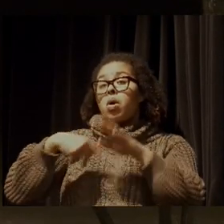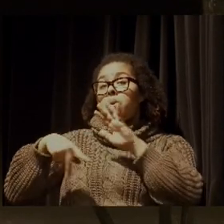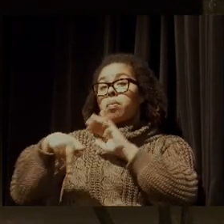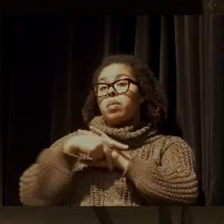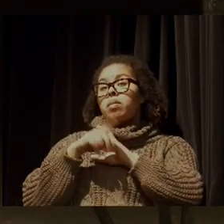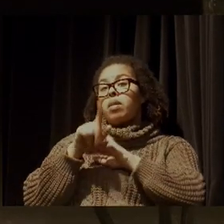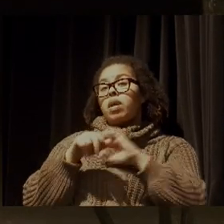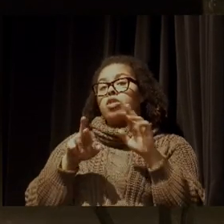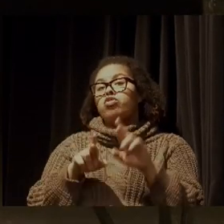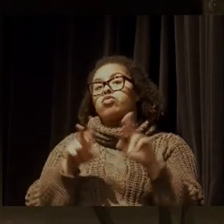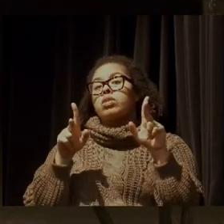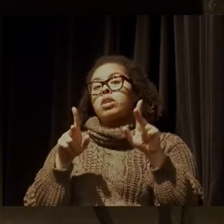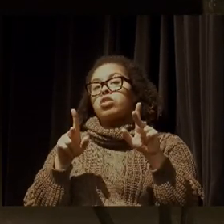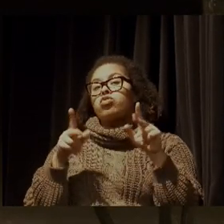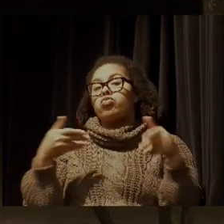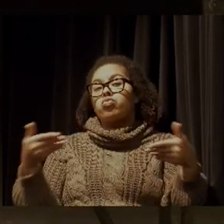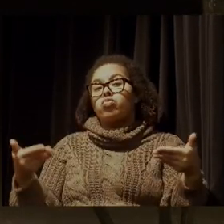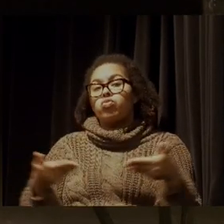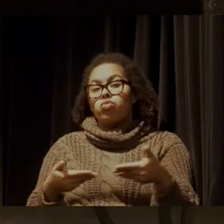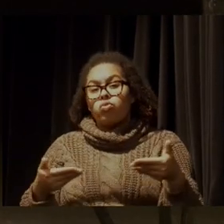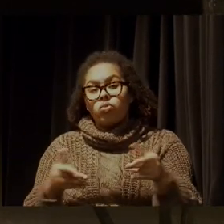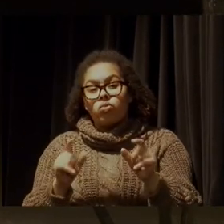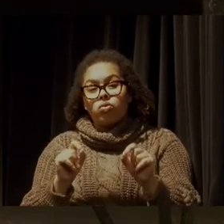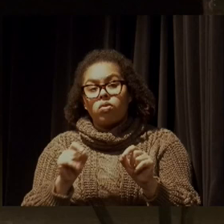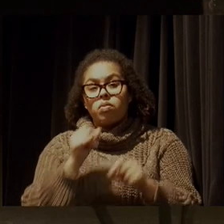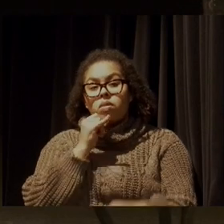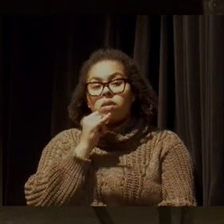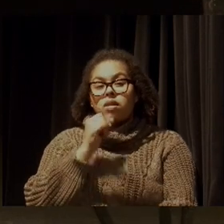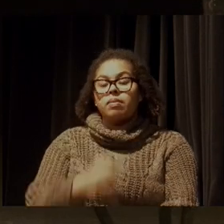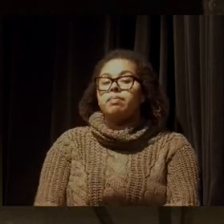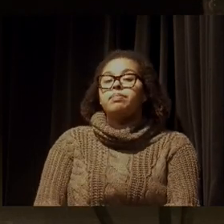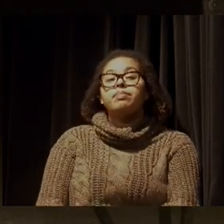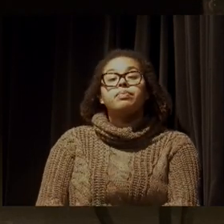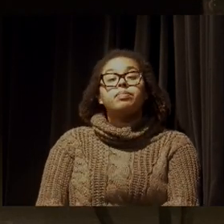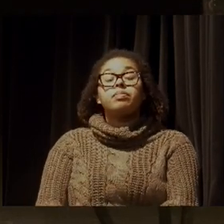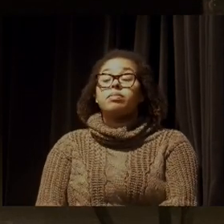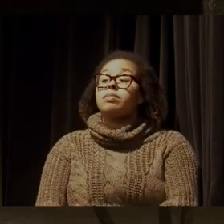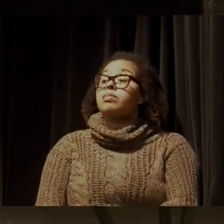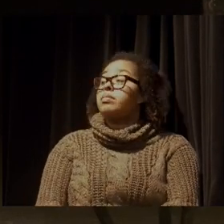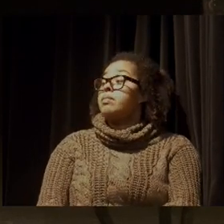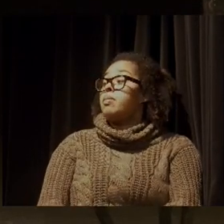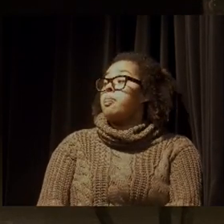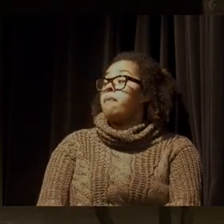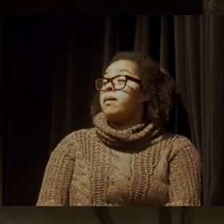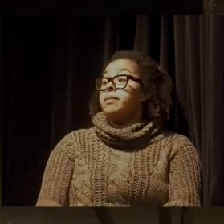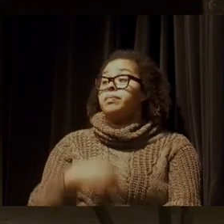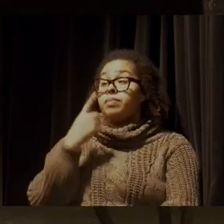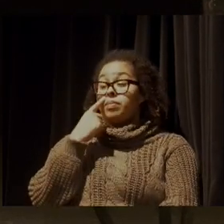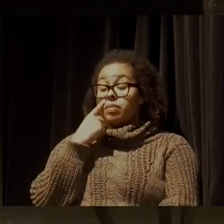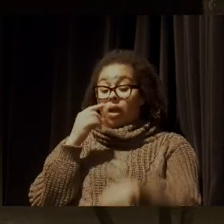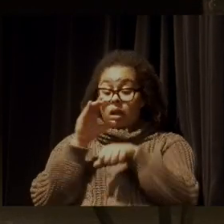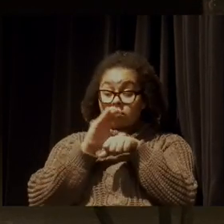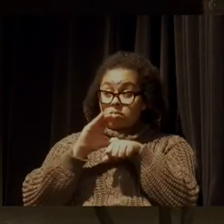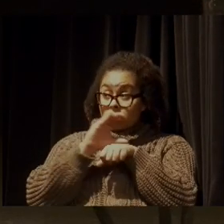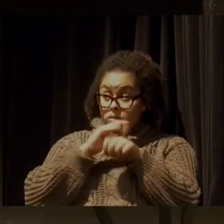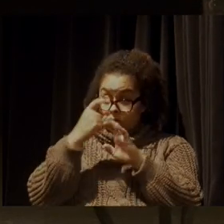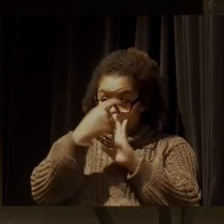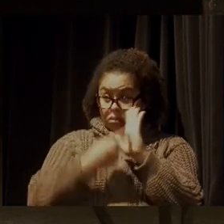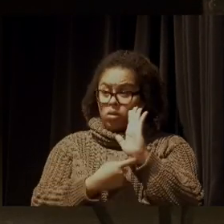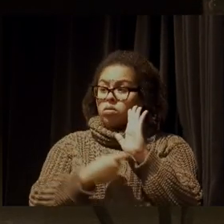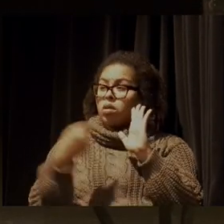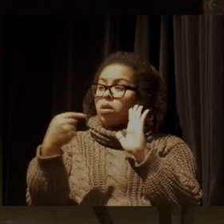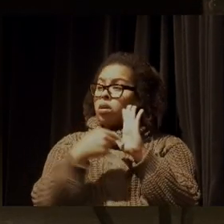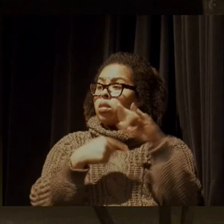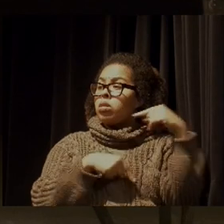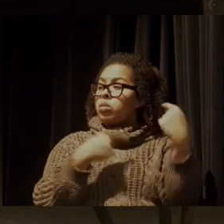muito diferente do tempo de hoje. Quando nós fomos discutir o texto constitucional, quer dizer,